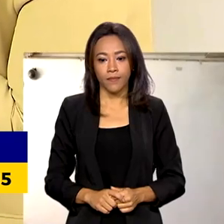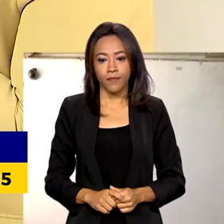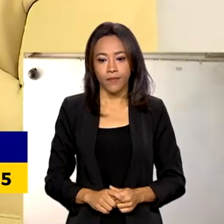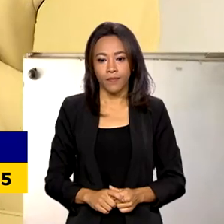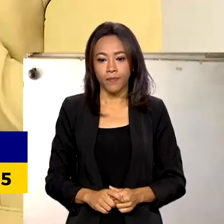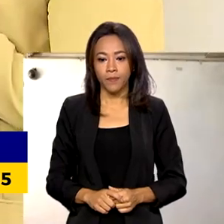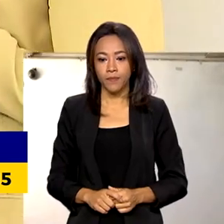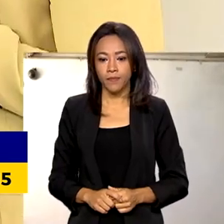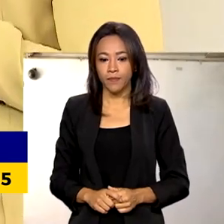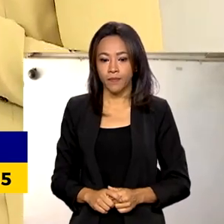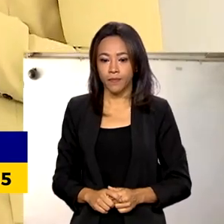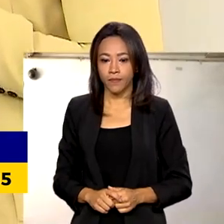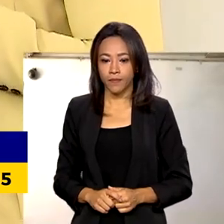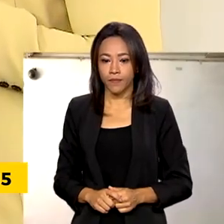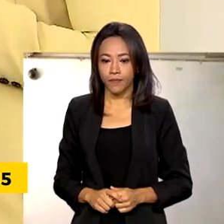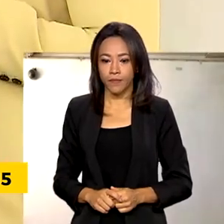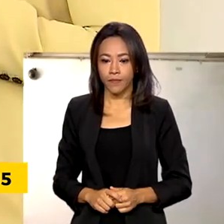entre cultura e educação.